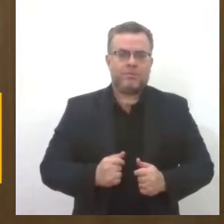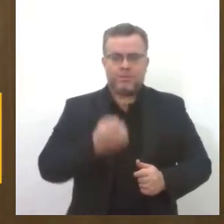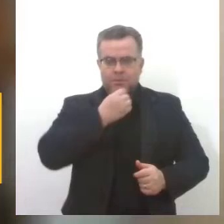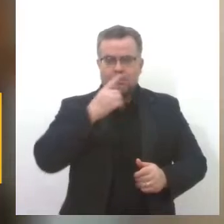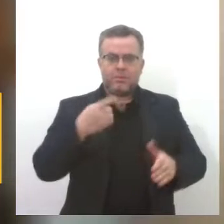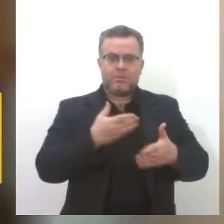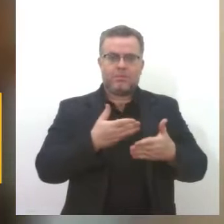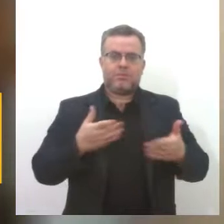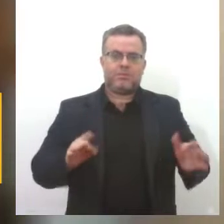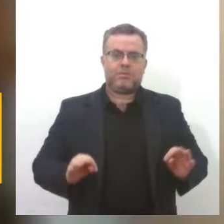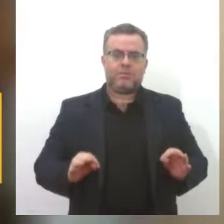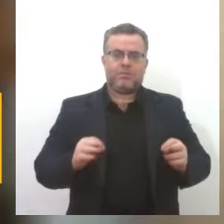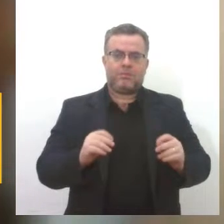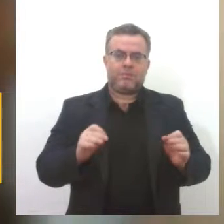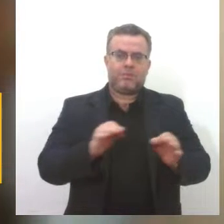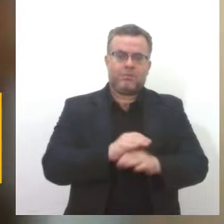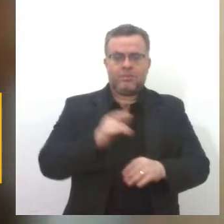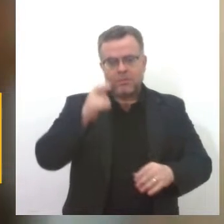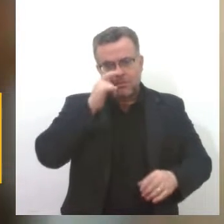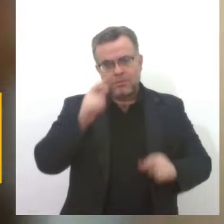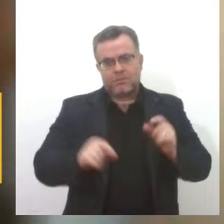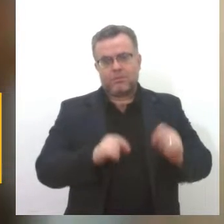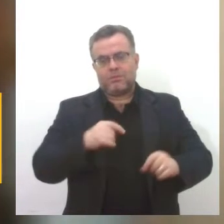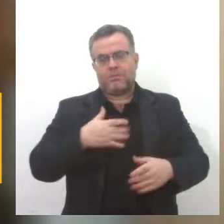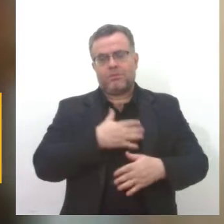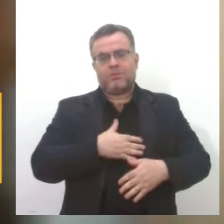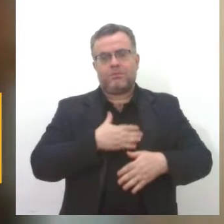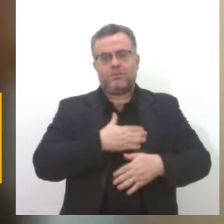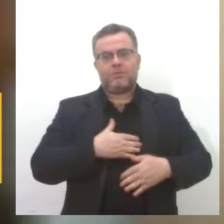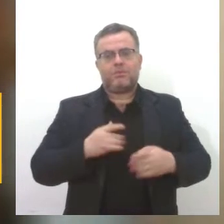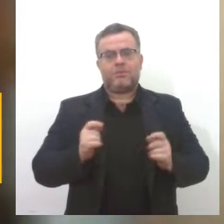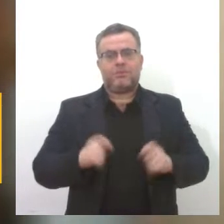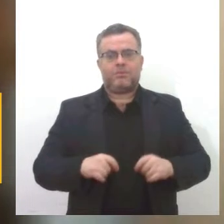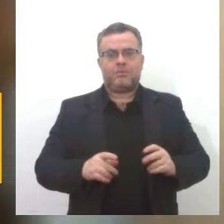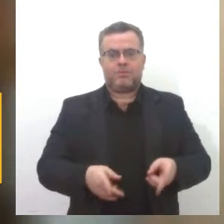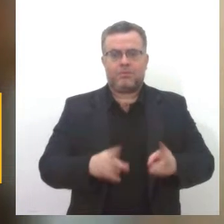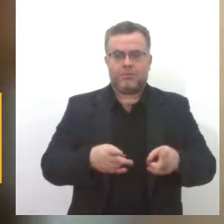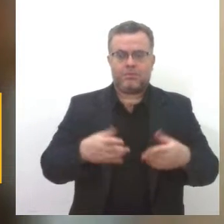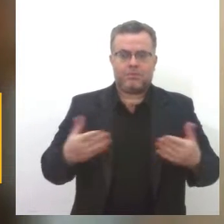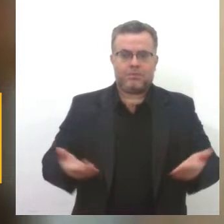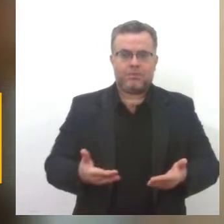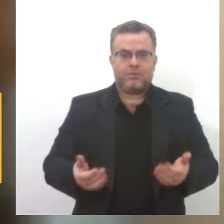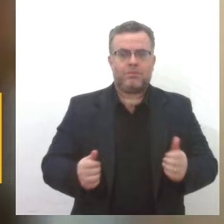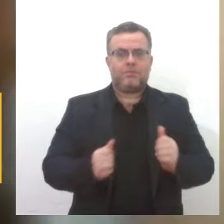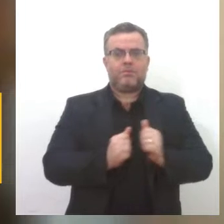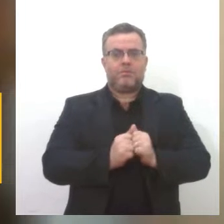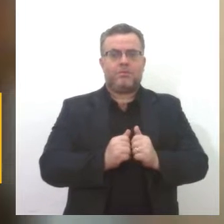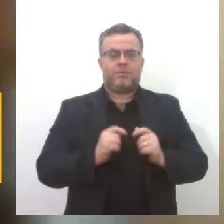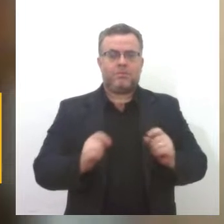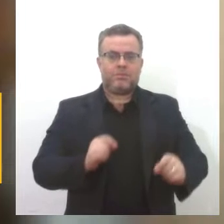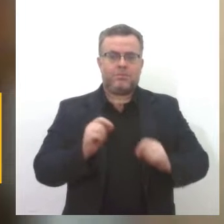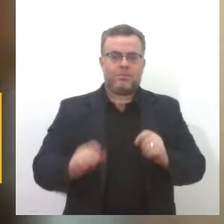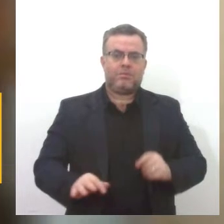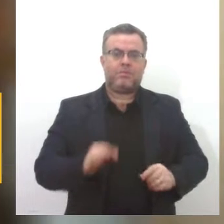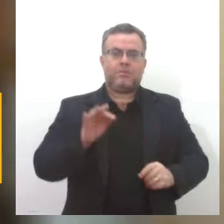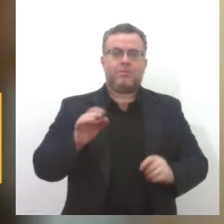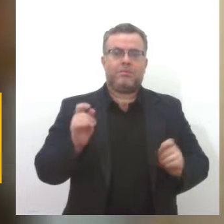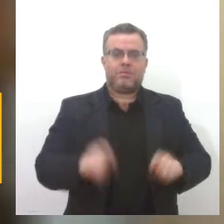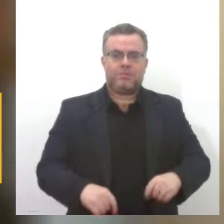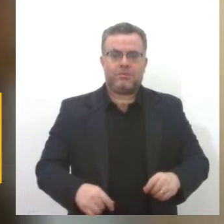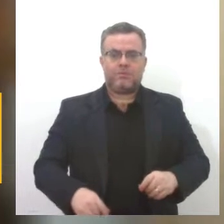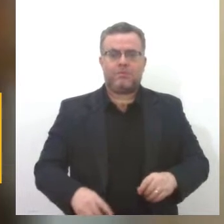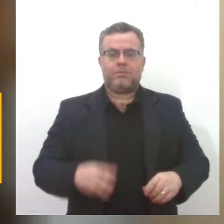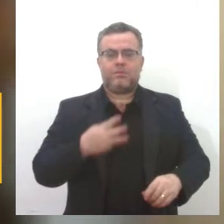Arisa. Bom dia a todos os telespectadores. É uma grande satisfação, na manhã de hoje, falar com vocês. E um dia onde a gente antecipa, o dia